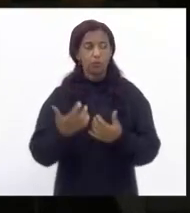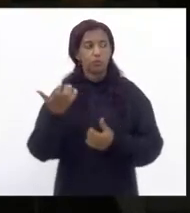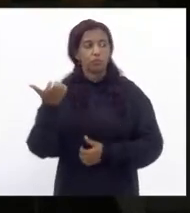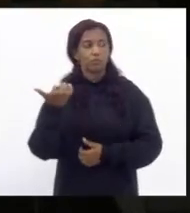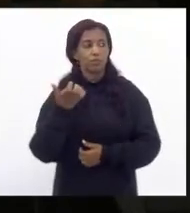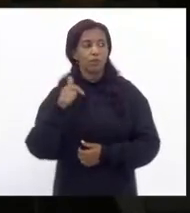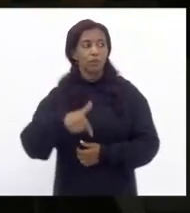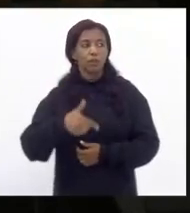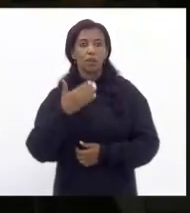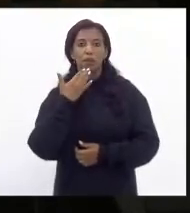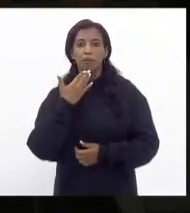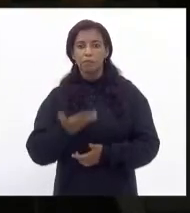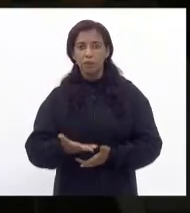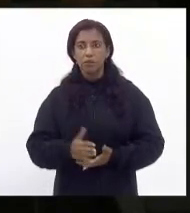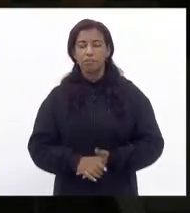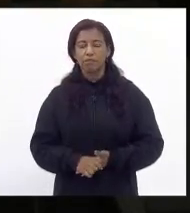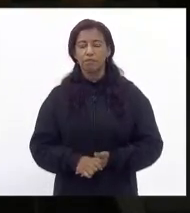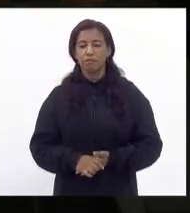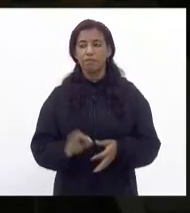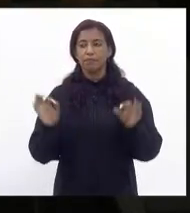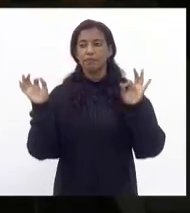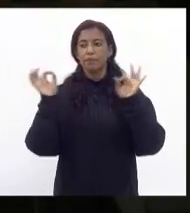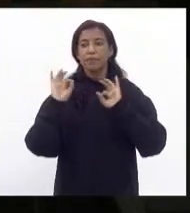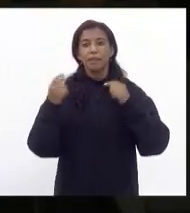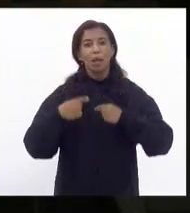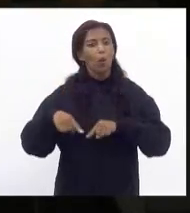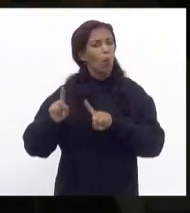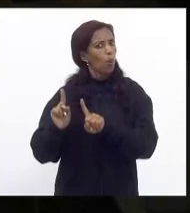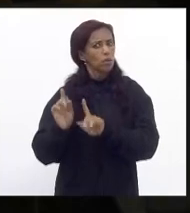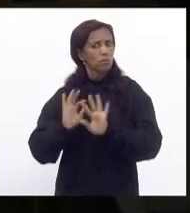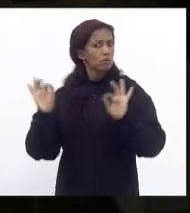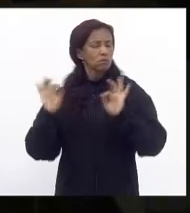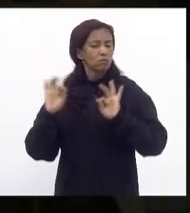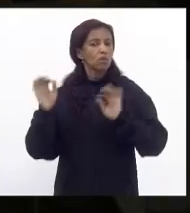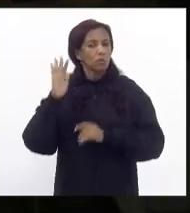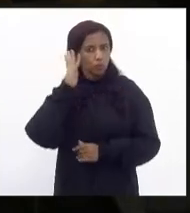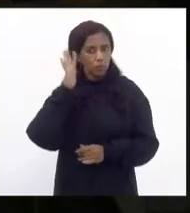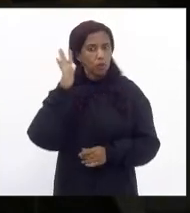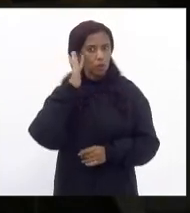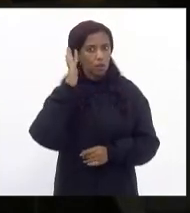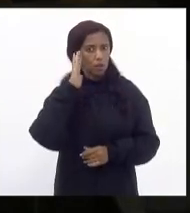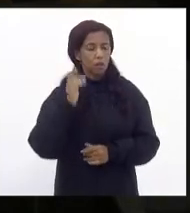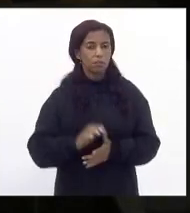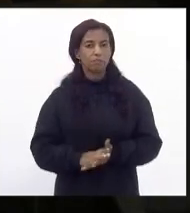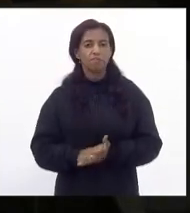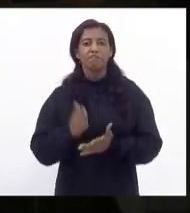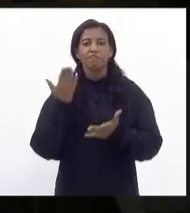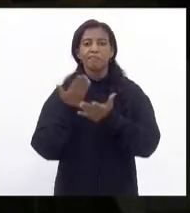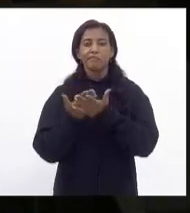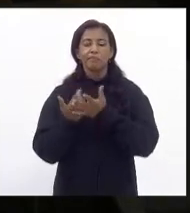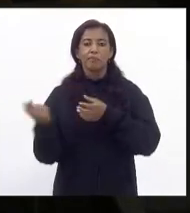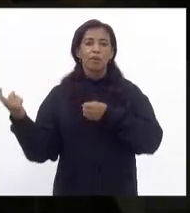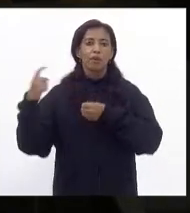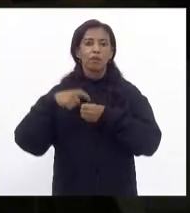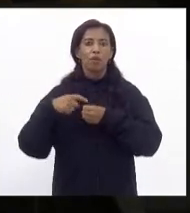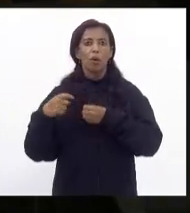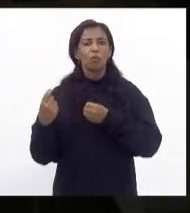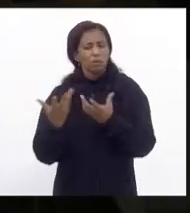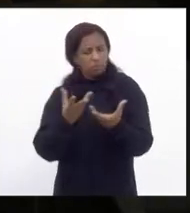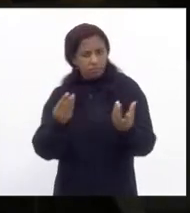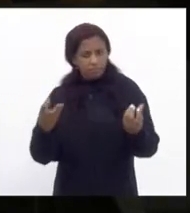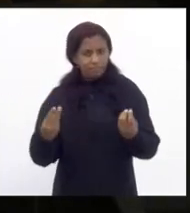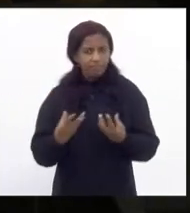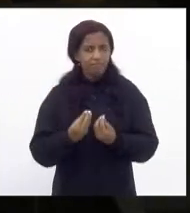aqui fazer um apelo ninguém é contra ao contrário nós sonhamos que as escolas voltem a ficar povoadas diariamente